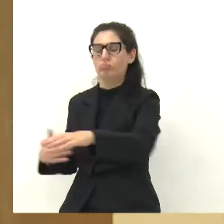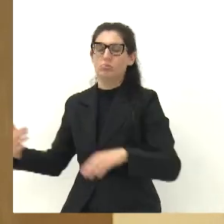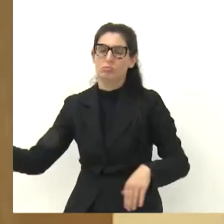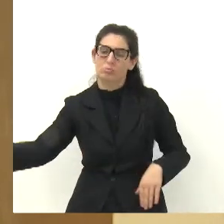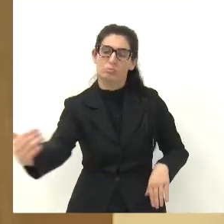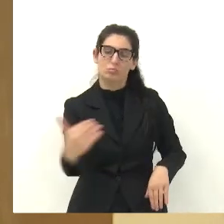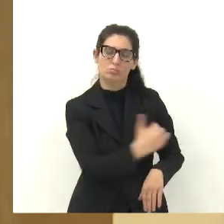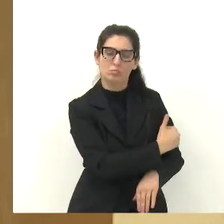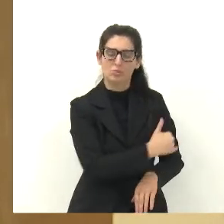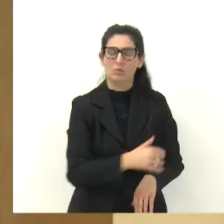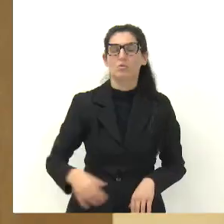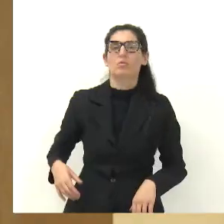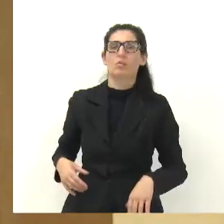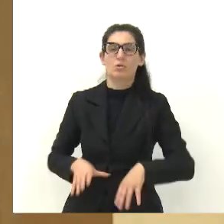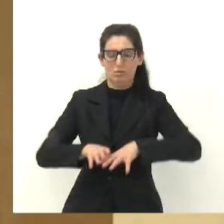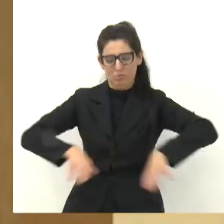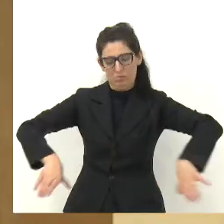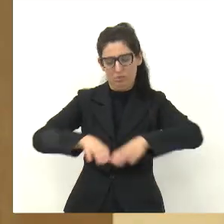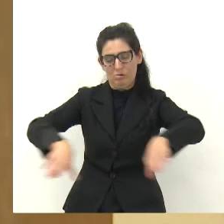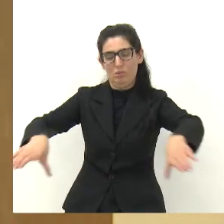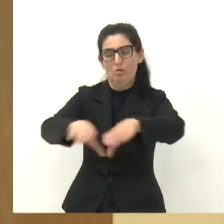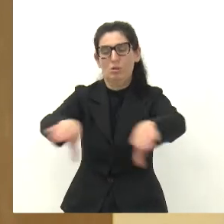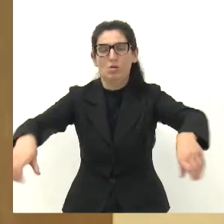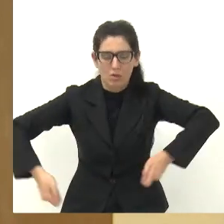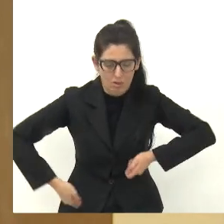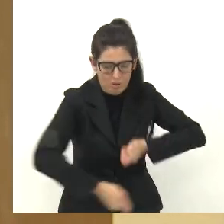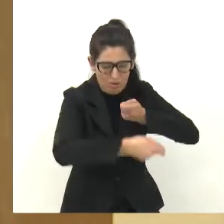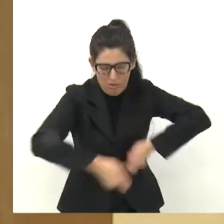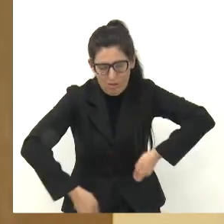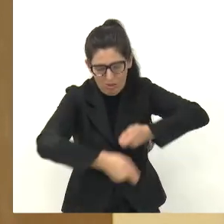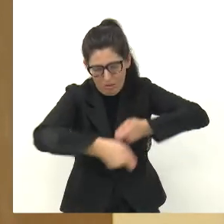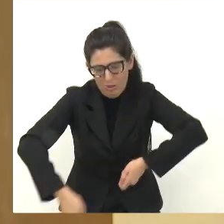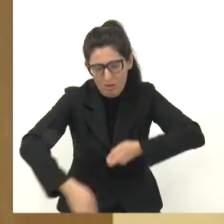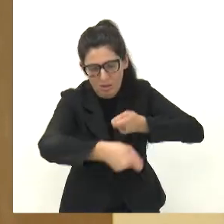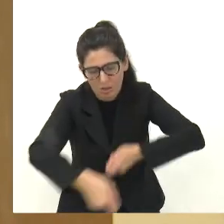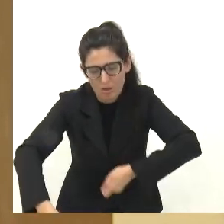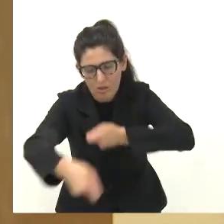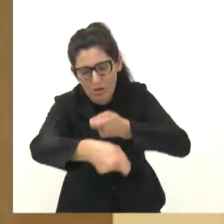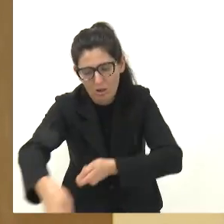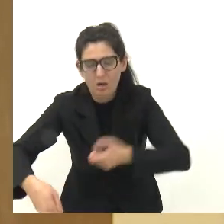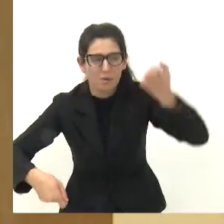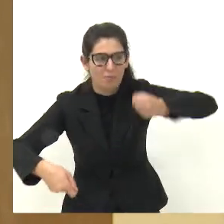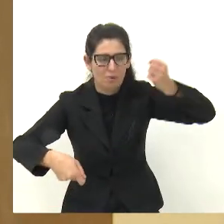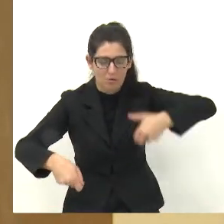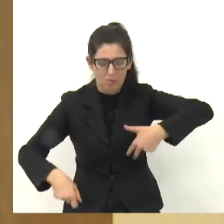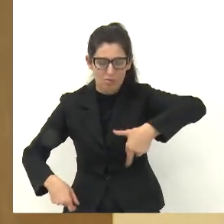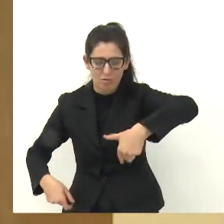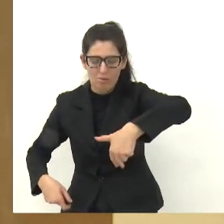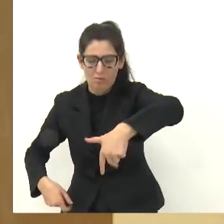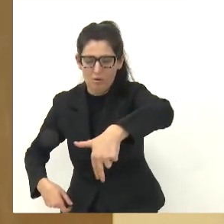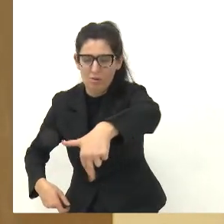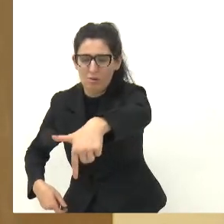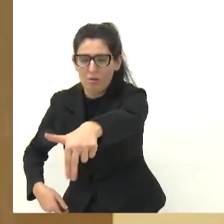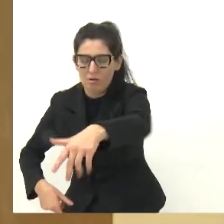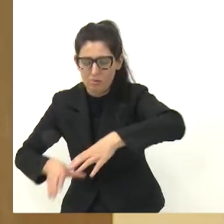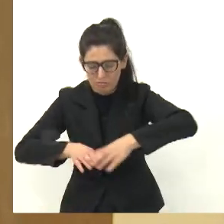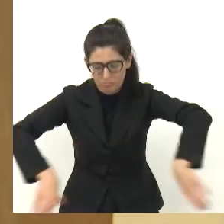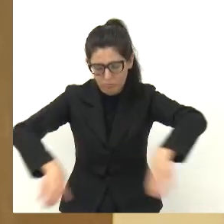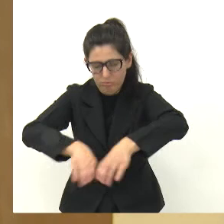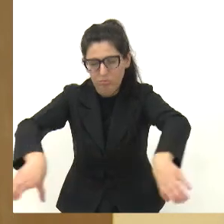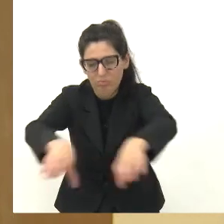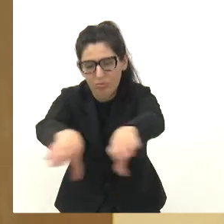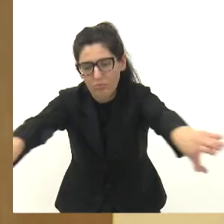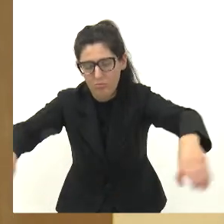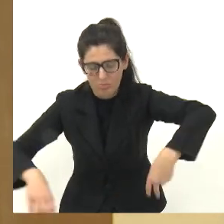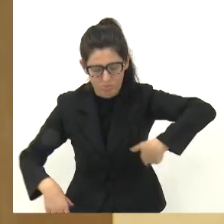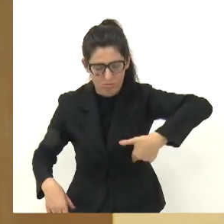fizeram a faixa para pedestre, então fizeram a faixa também lá em frente à casa do Otto. Então, eu falo que é só